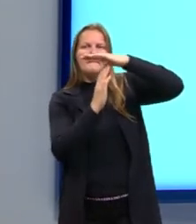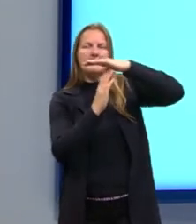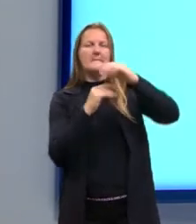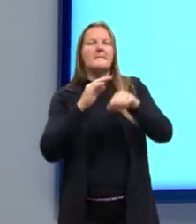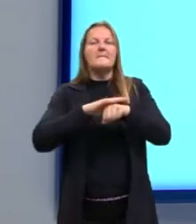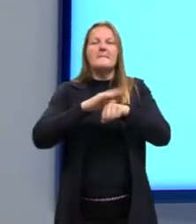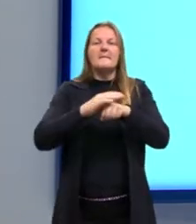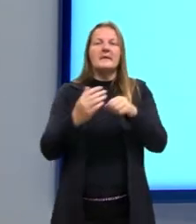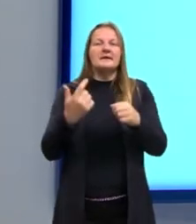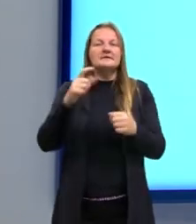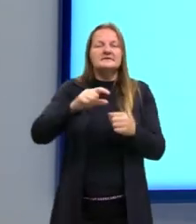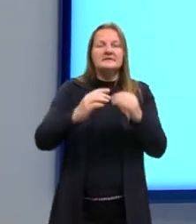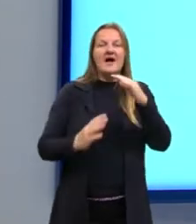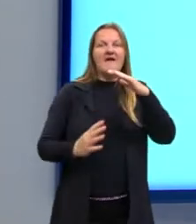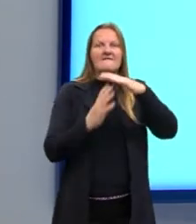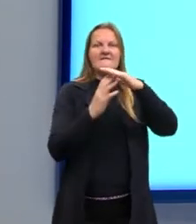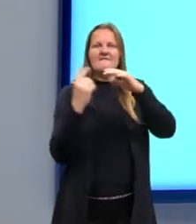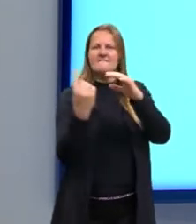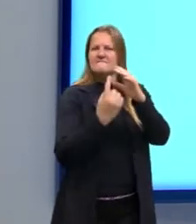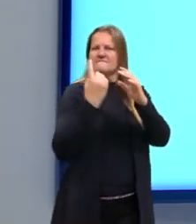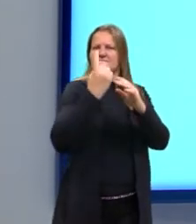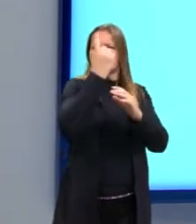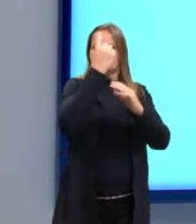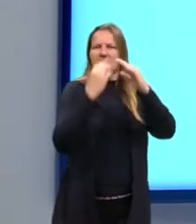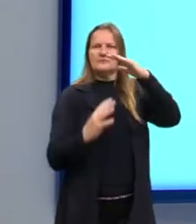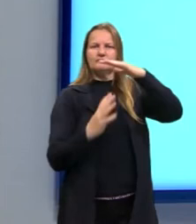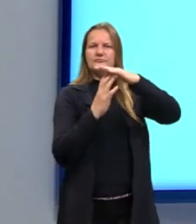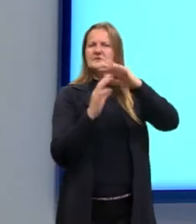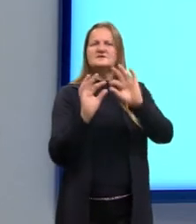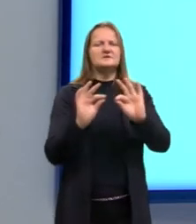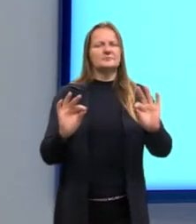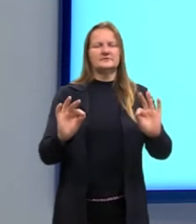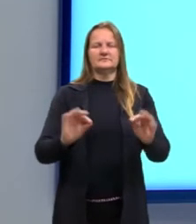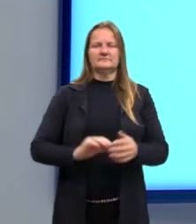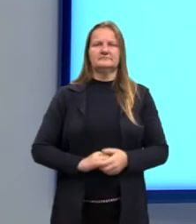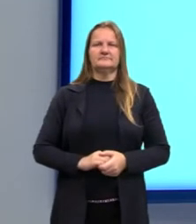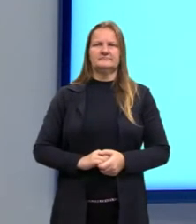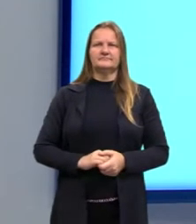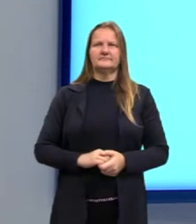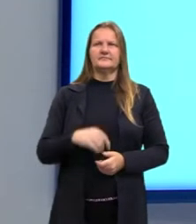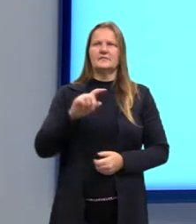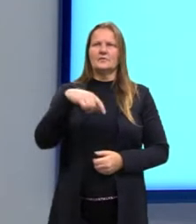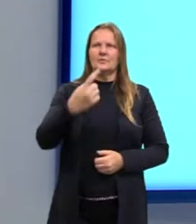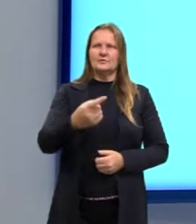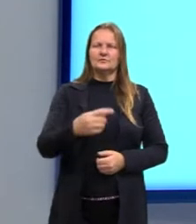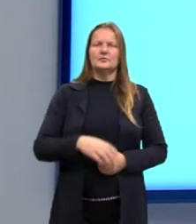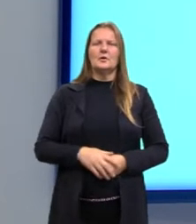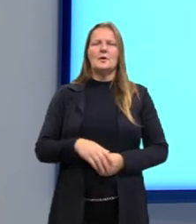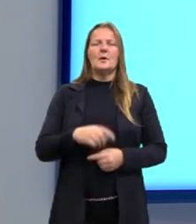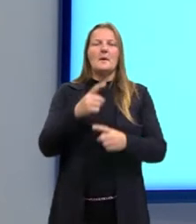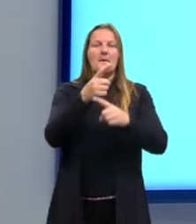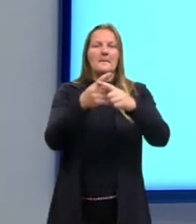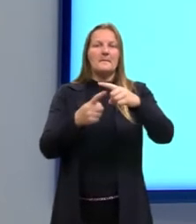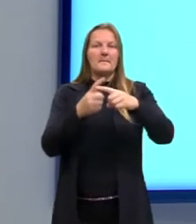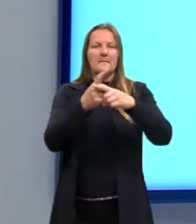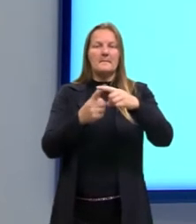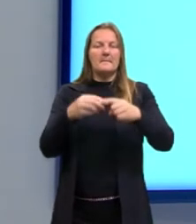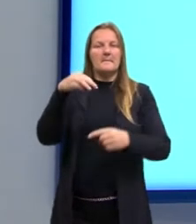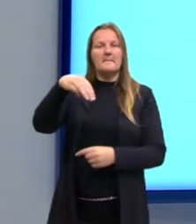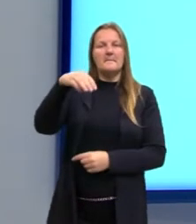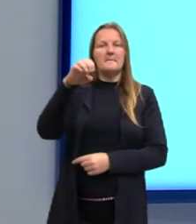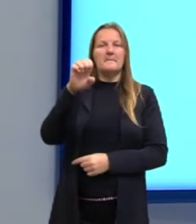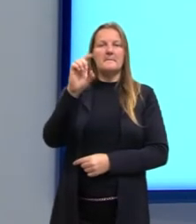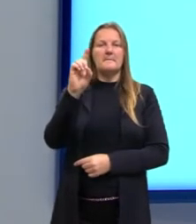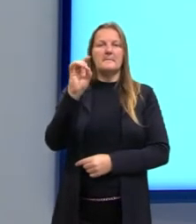repetiu no nosso conjunto. Simples assim. O próximo, né? E a última medida de tendência central também,